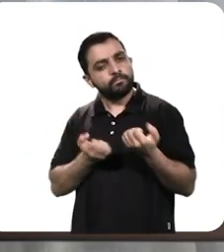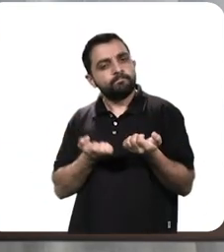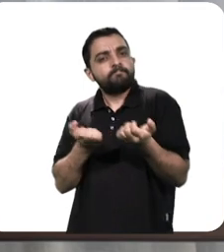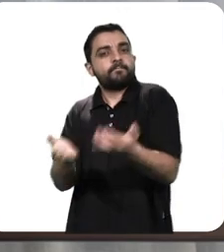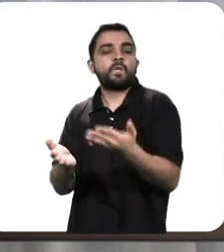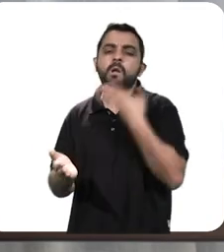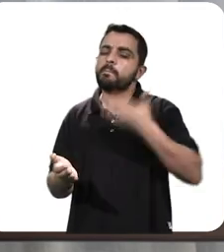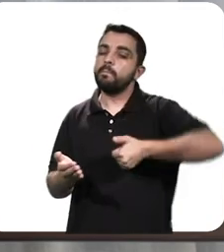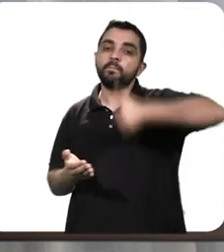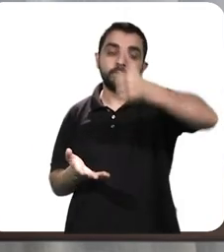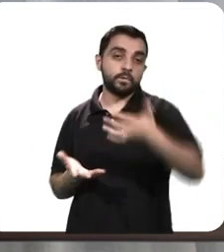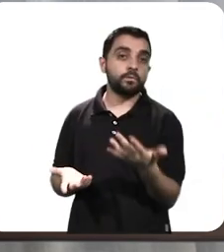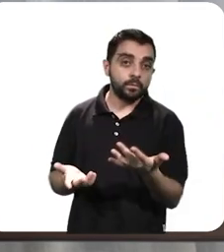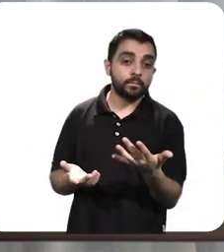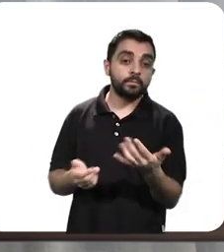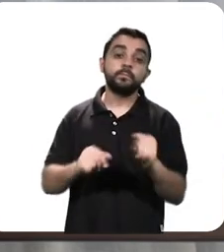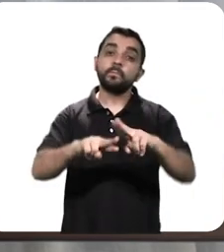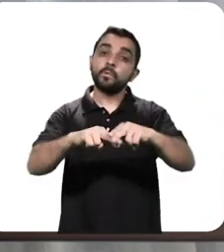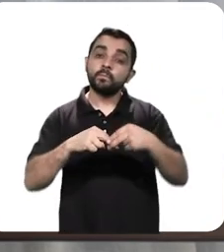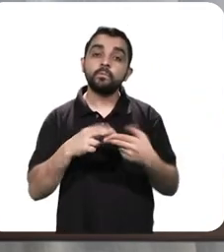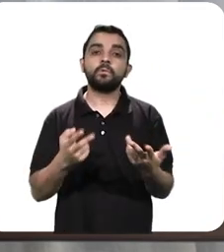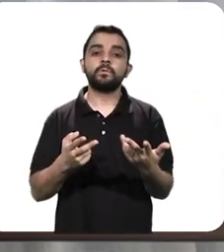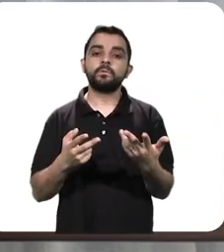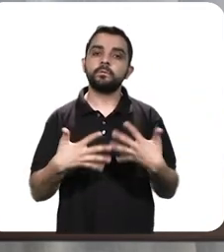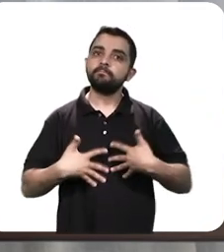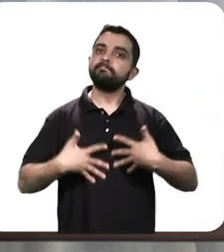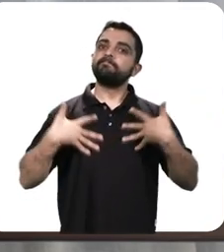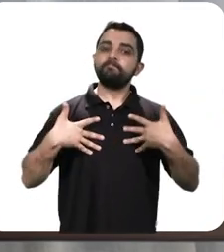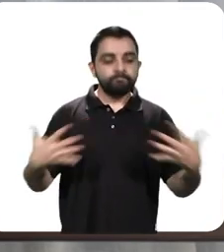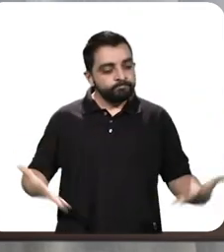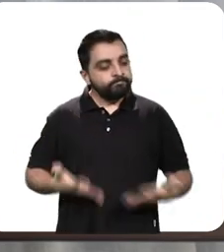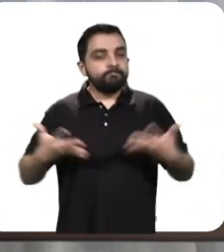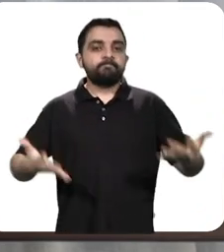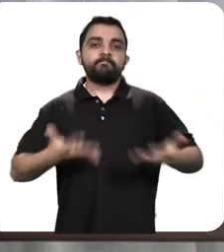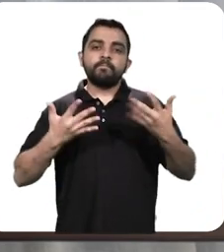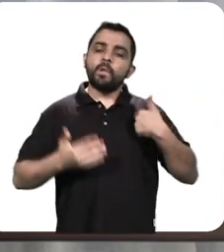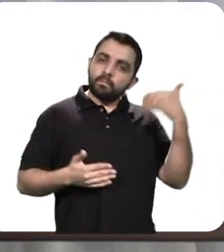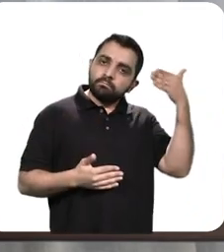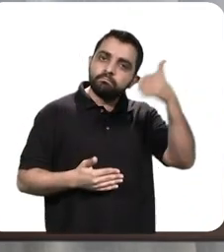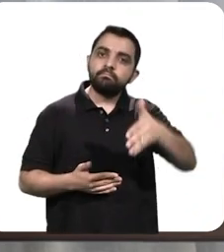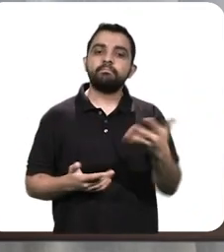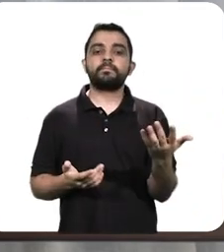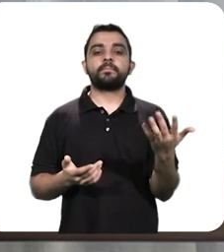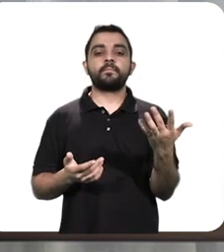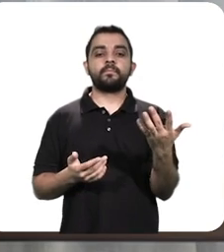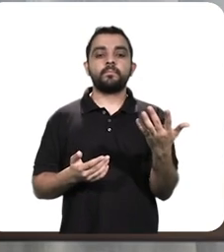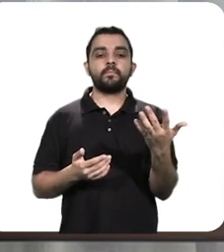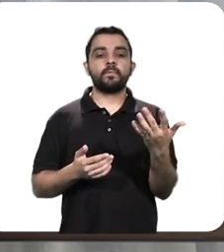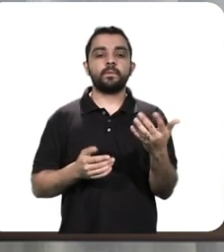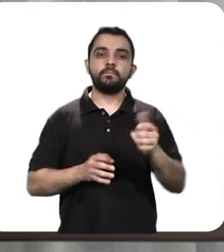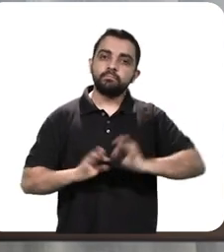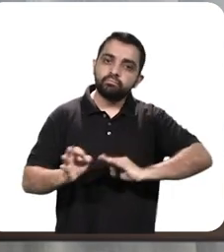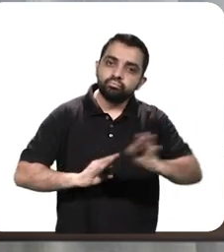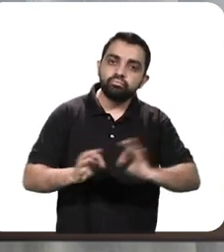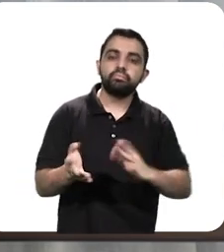dar um retorno para a sociedade. Então, por isso que isso me motivou a